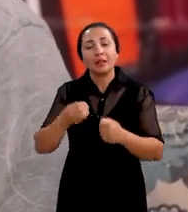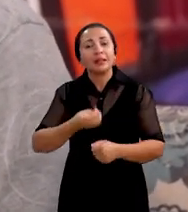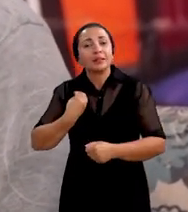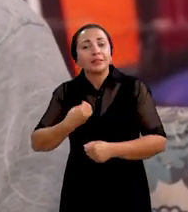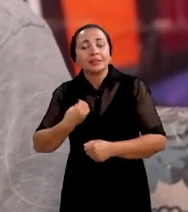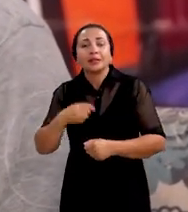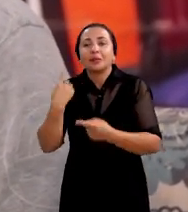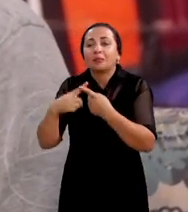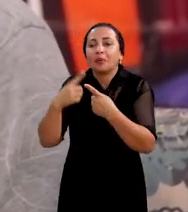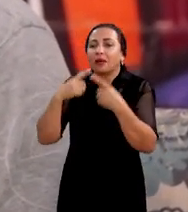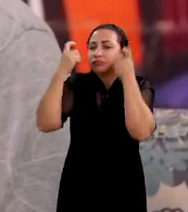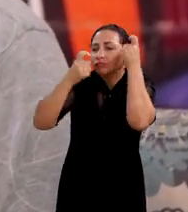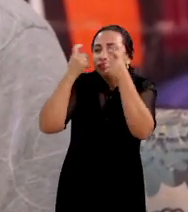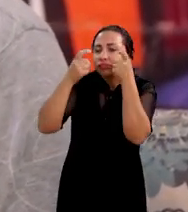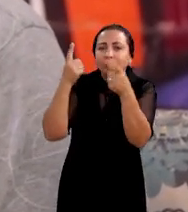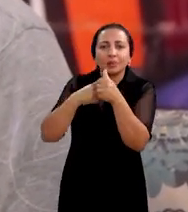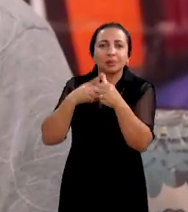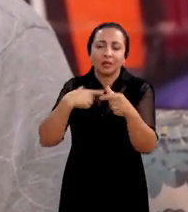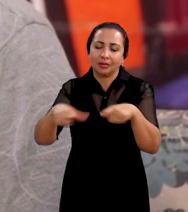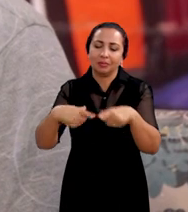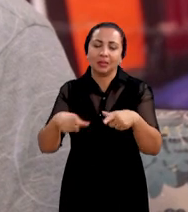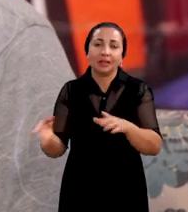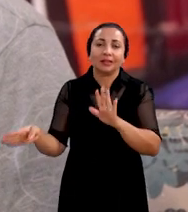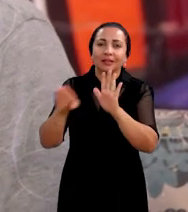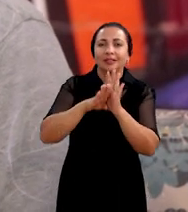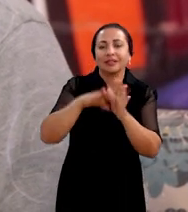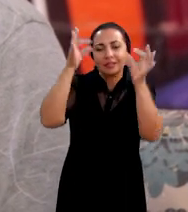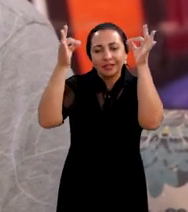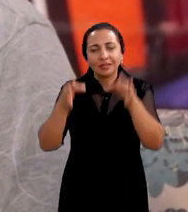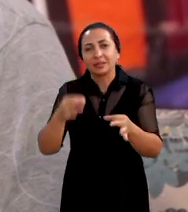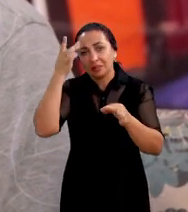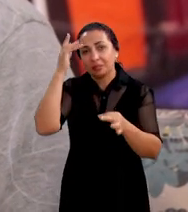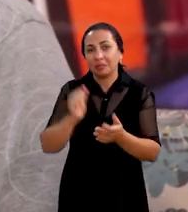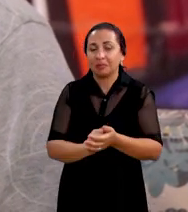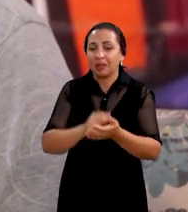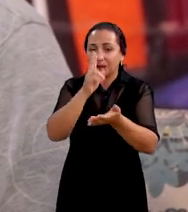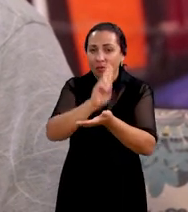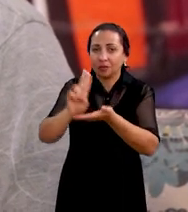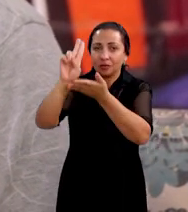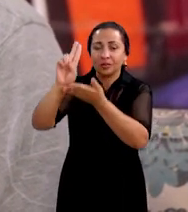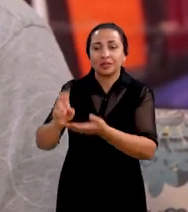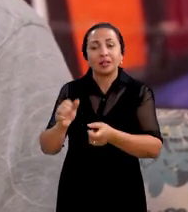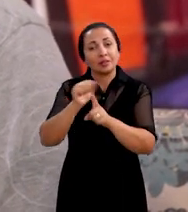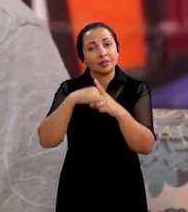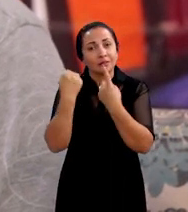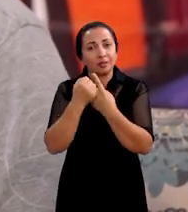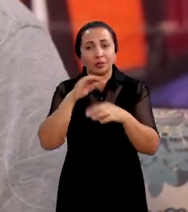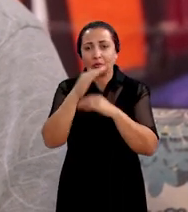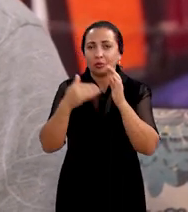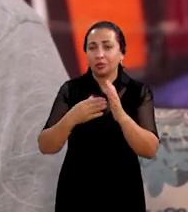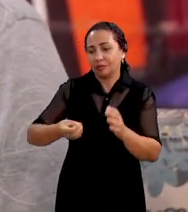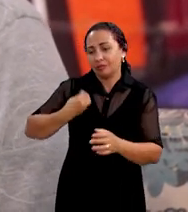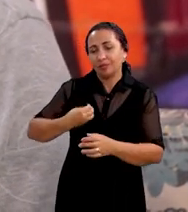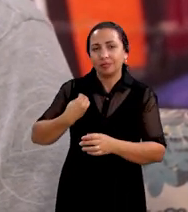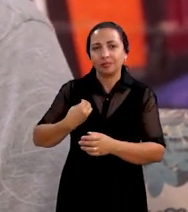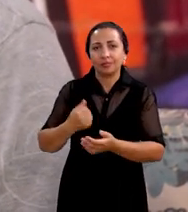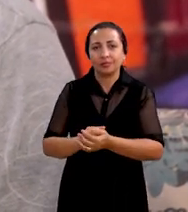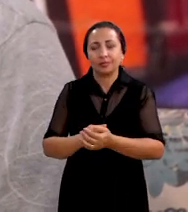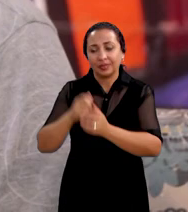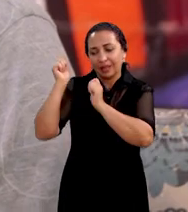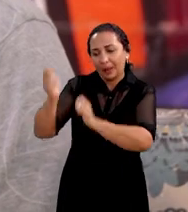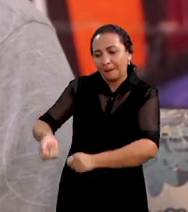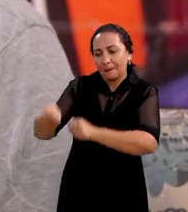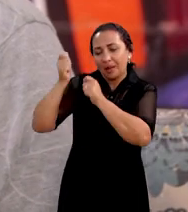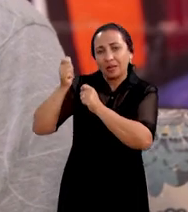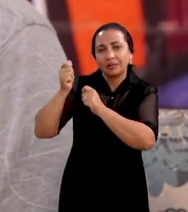de curral. Essa foi a primeira preocupação do trabalho, de trazer justamente para a academia e para a sociedade como toda a existência